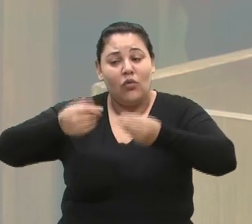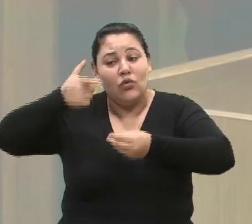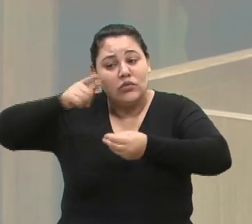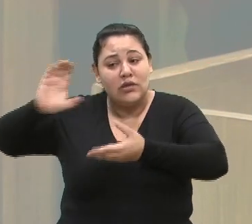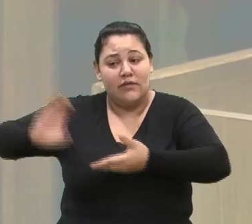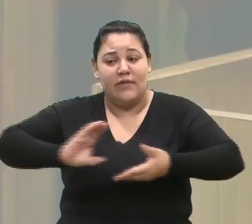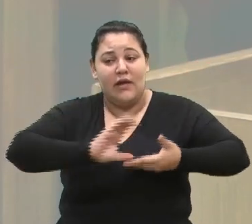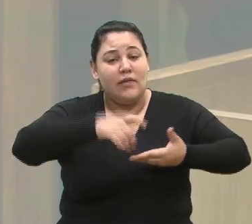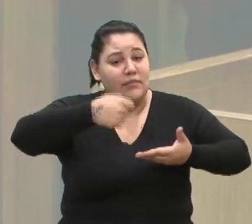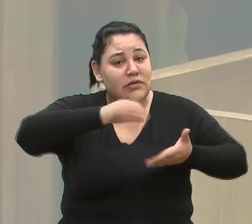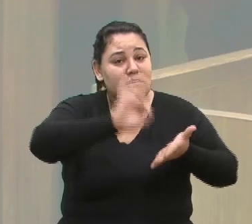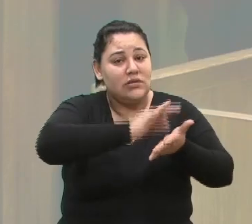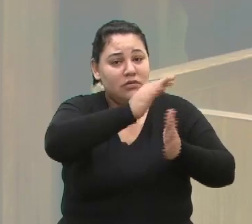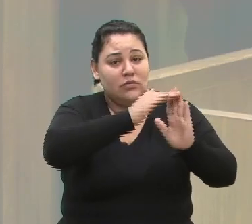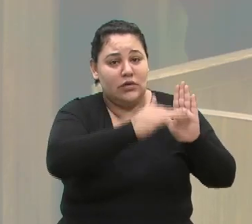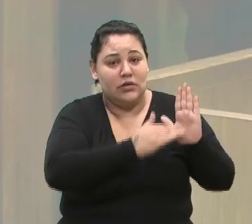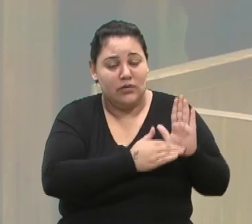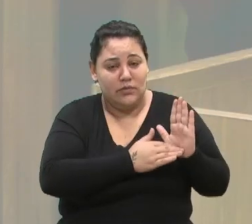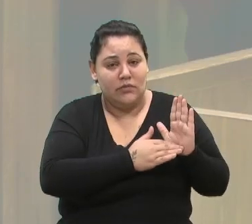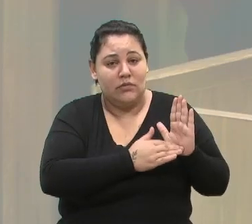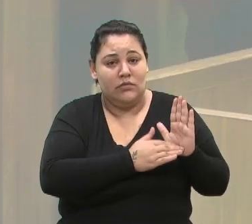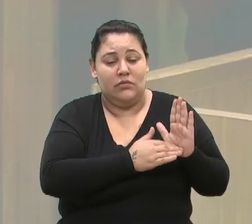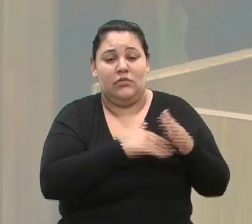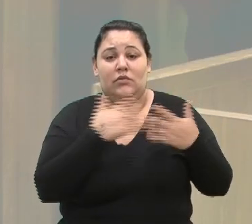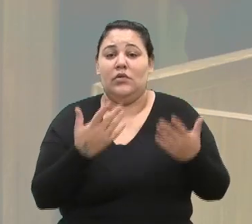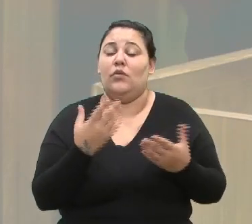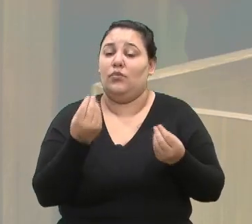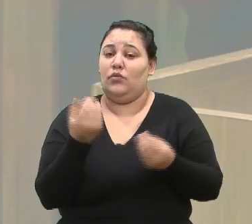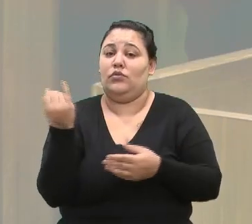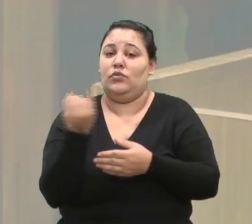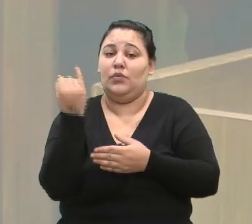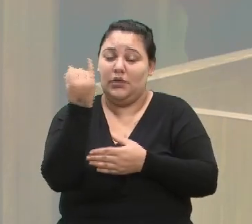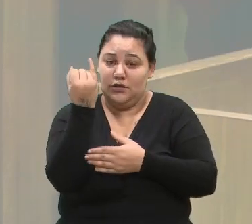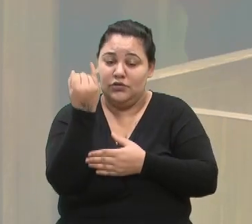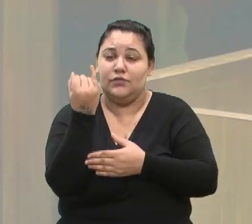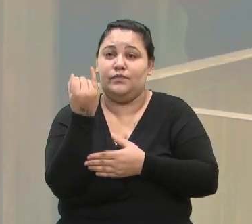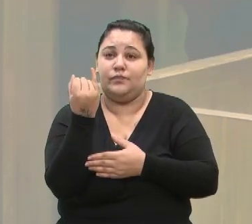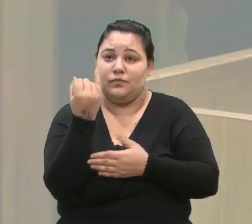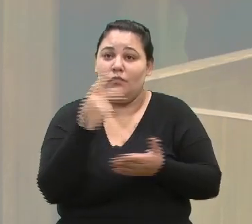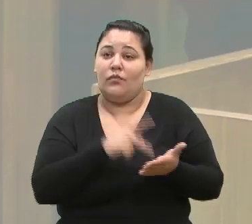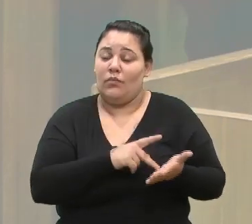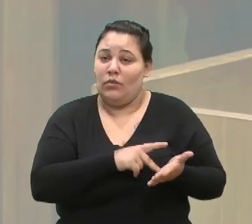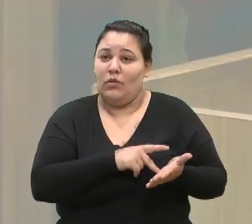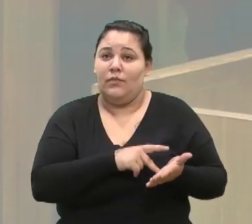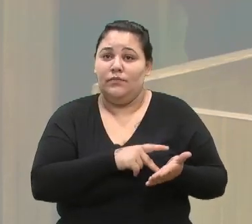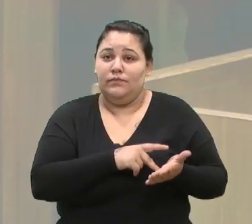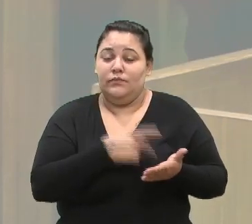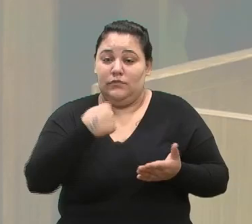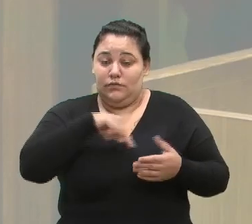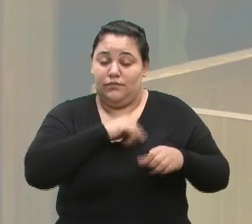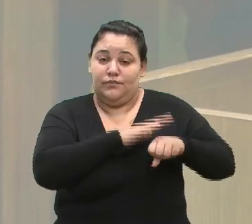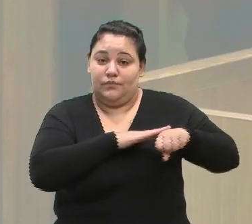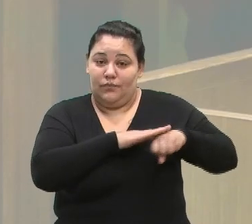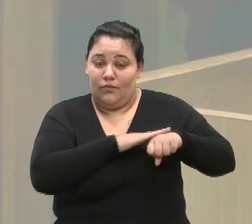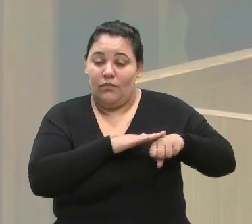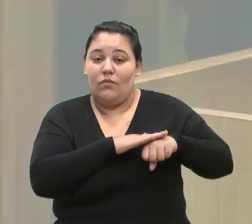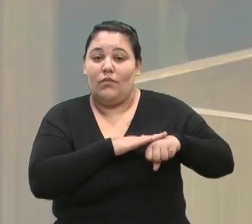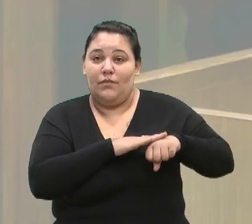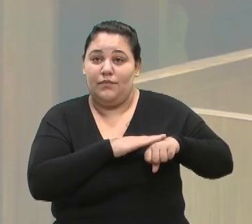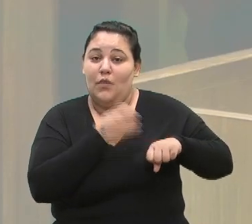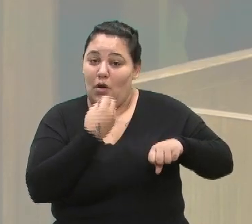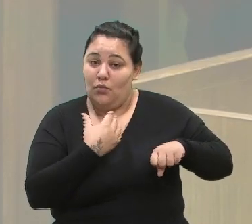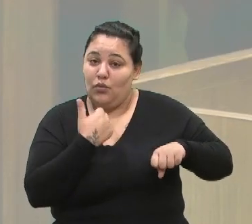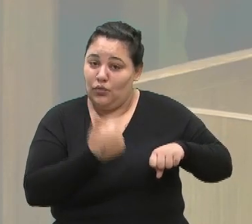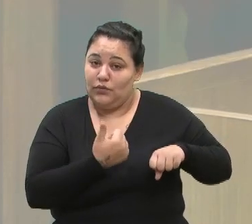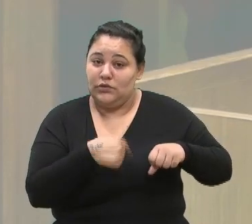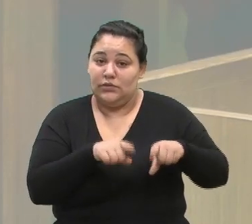Então, foi muito importante a nossa conversa. E